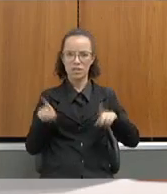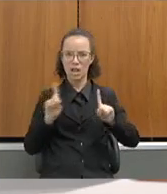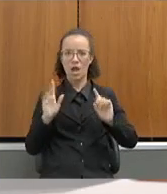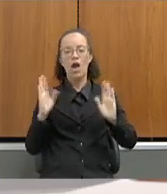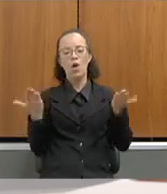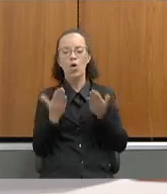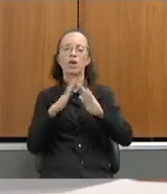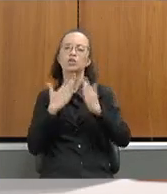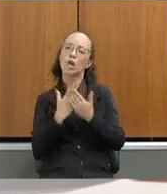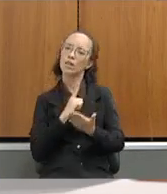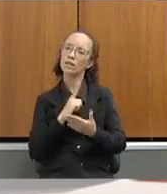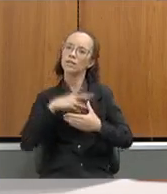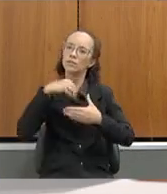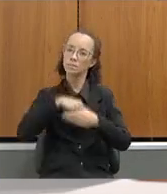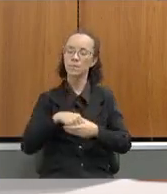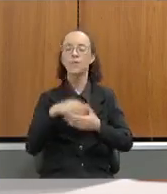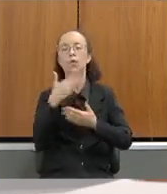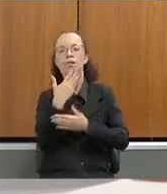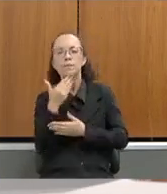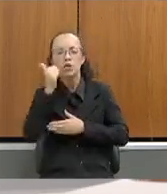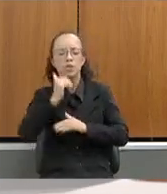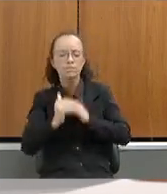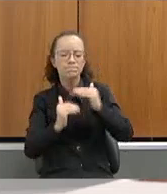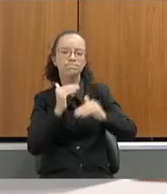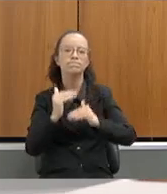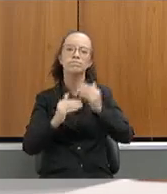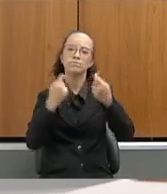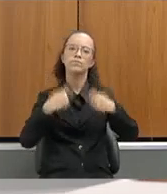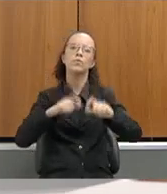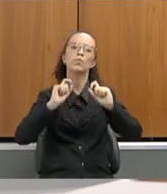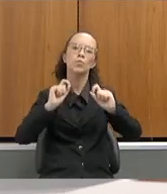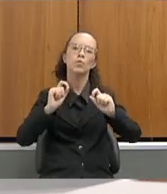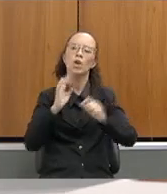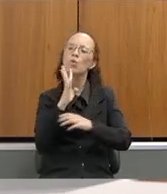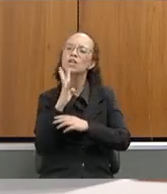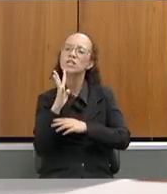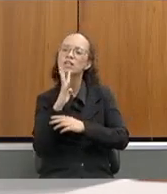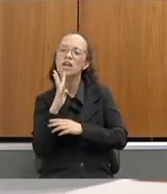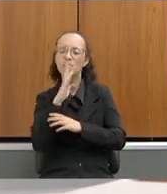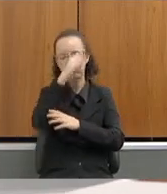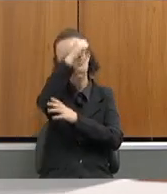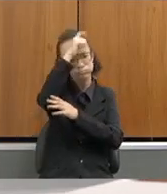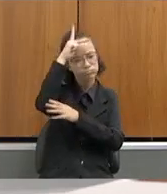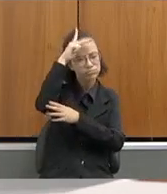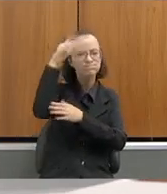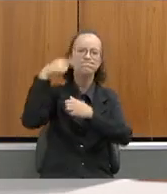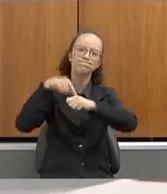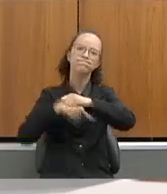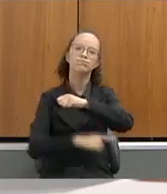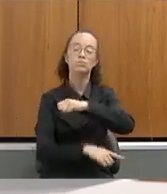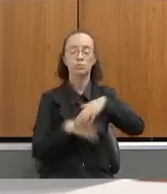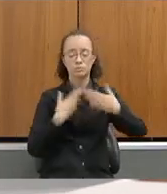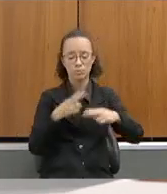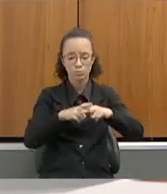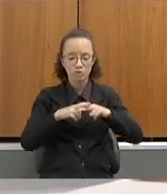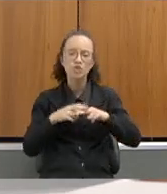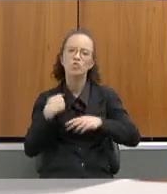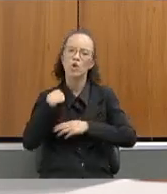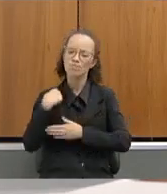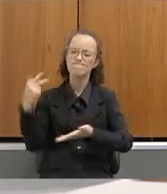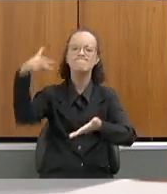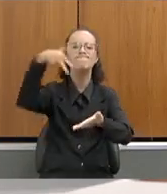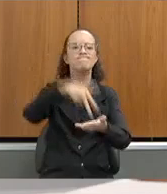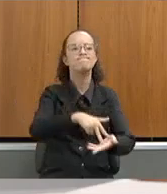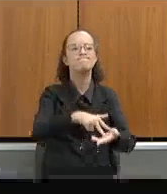Para a gente fazer essas melhorias, pode passar, é necessário que a gente conheça essa rede. E é por isso que eu tenho rodado e